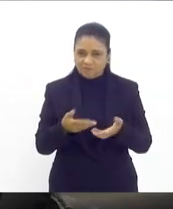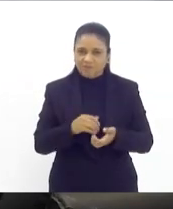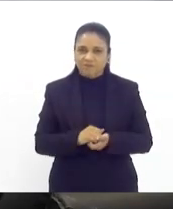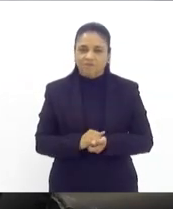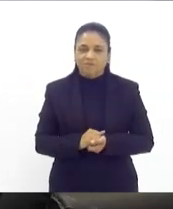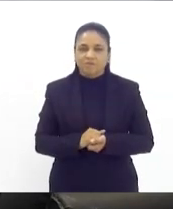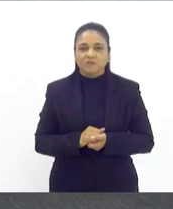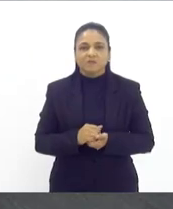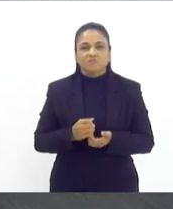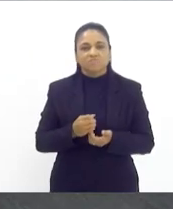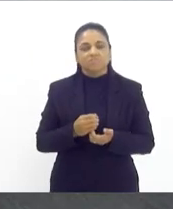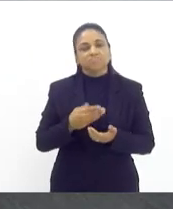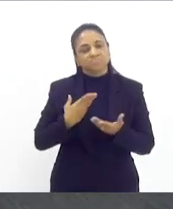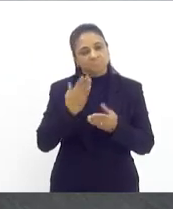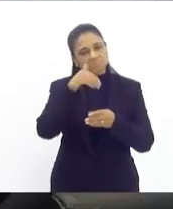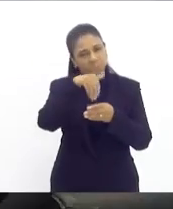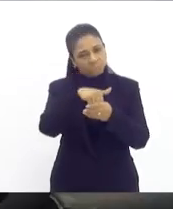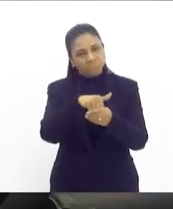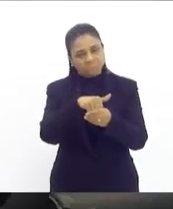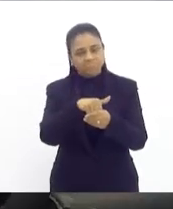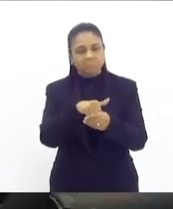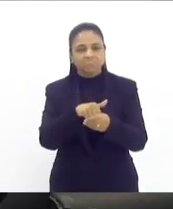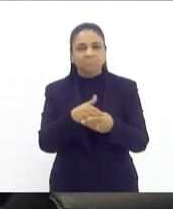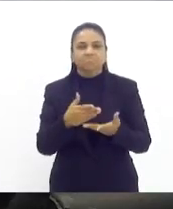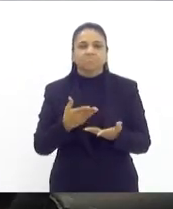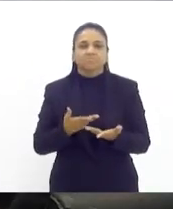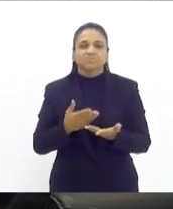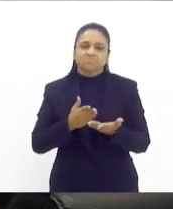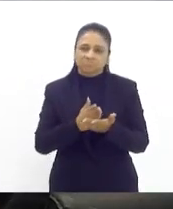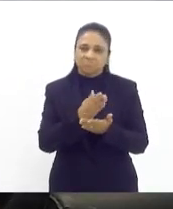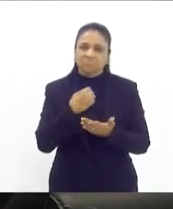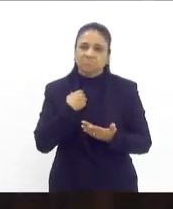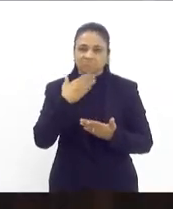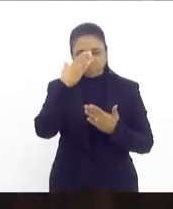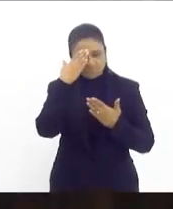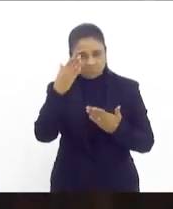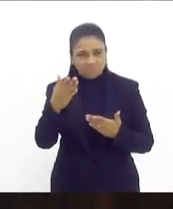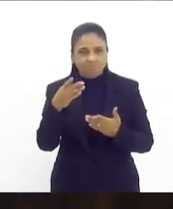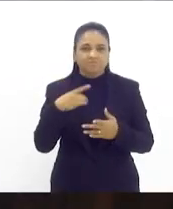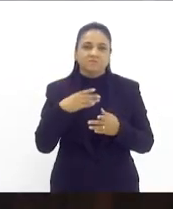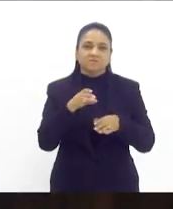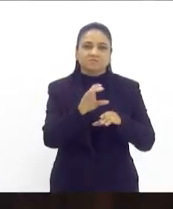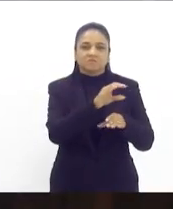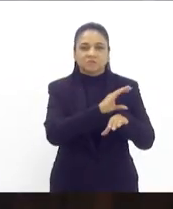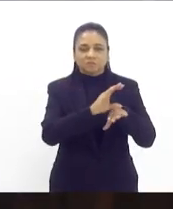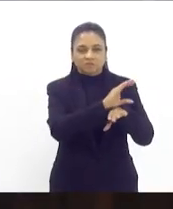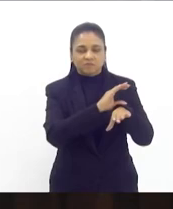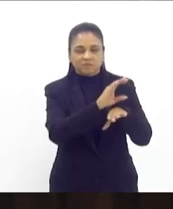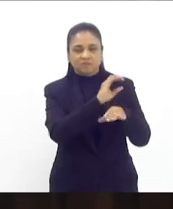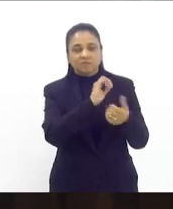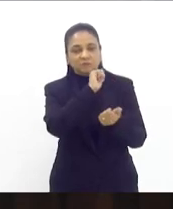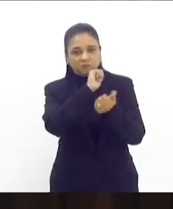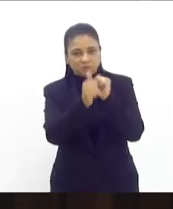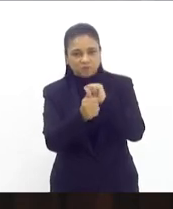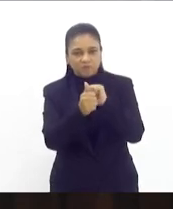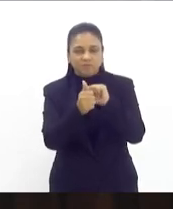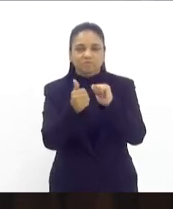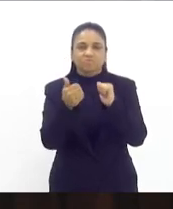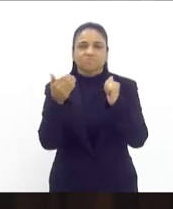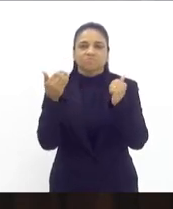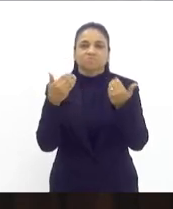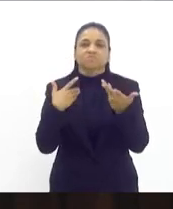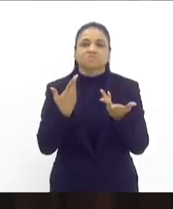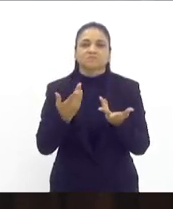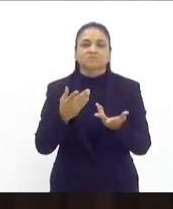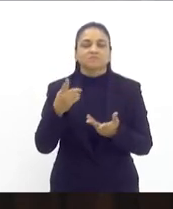Parecer favorável, presidente. Muito obrigado, deputada. Para emitir parecer pela Comissão de Esporte e Lazer, nosso grande presidente